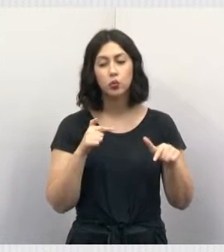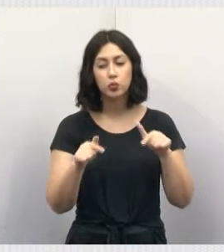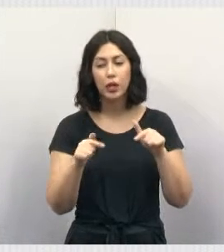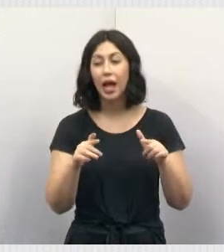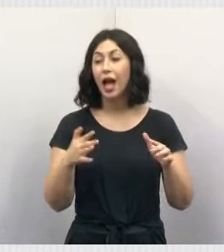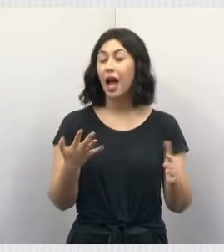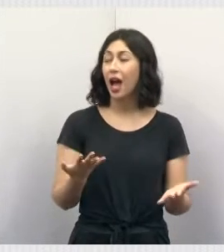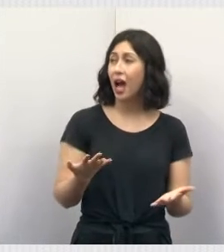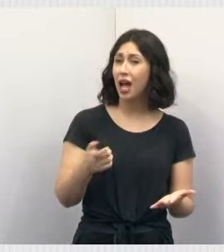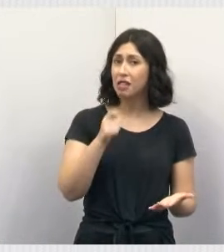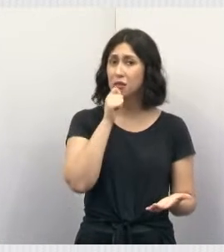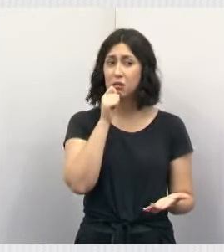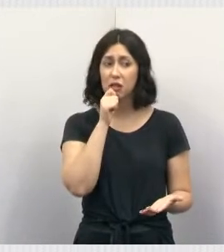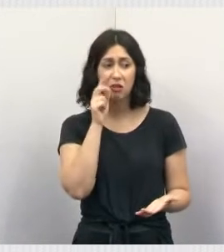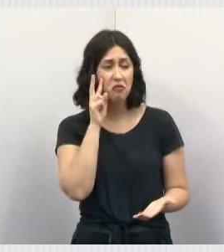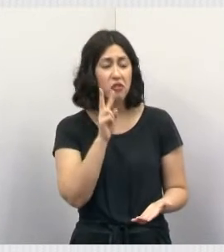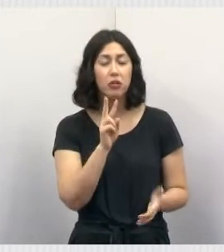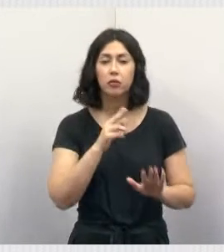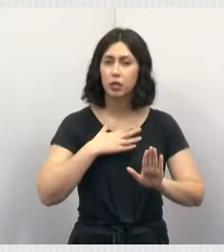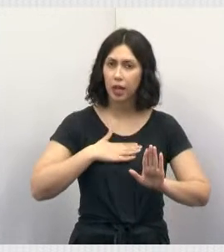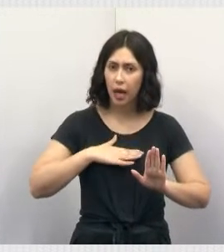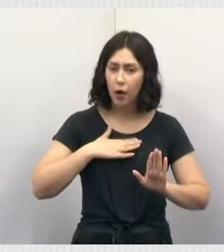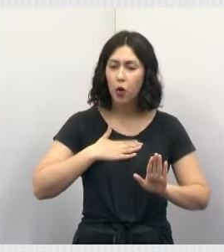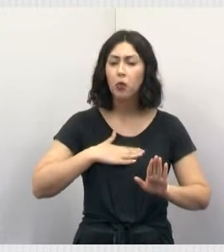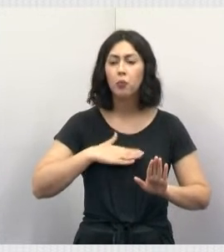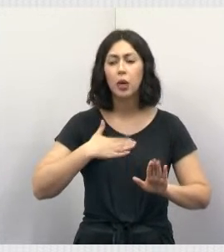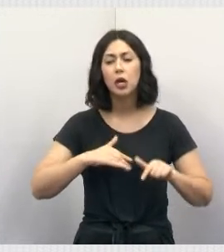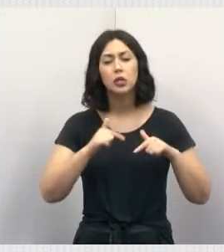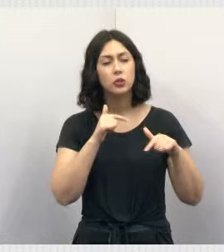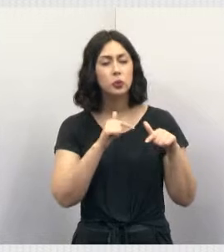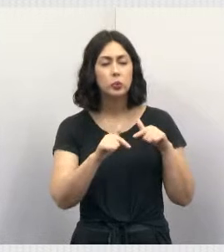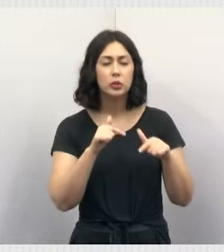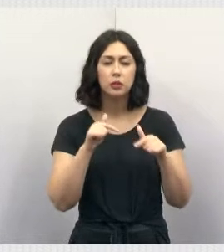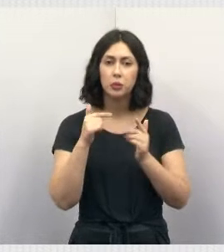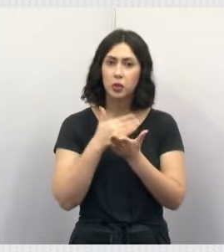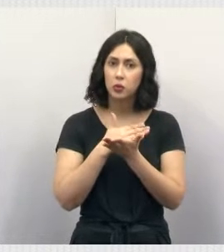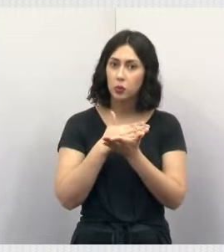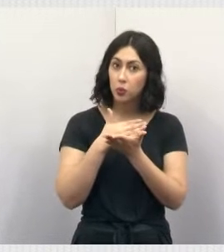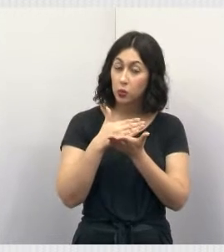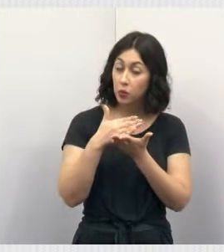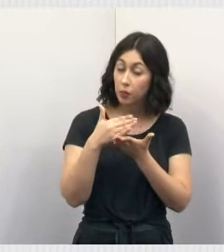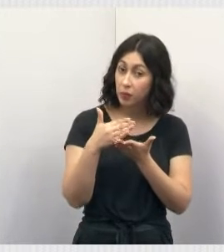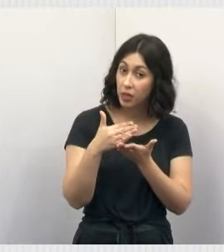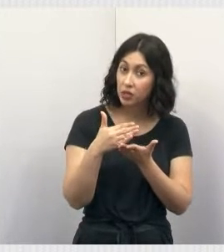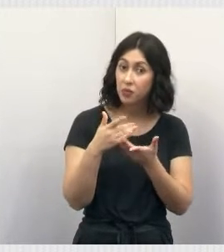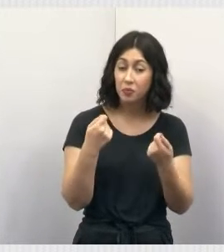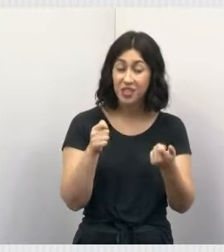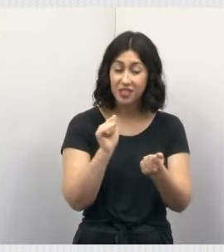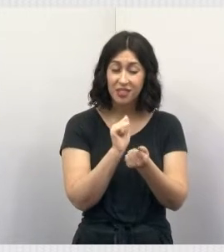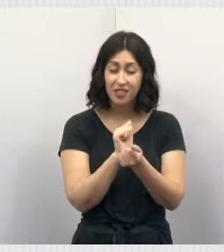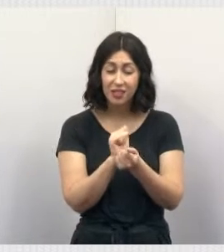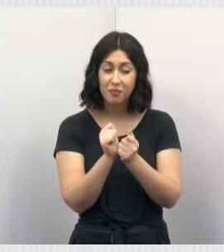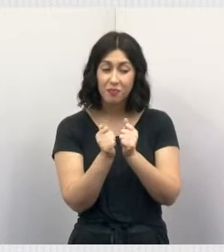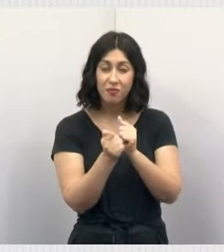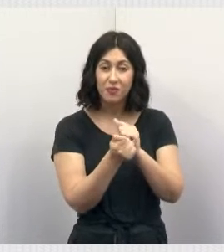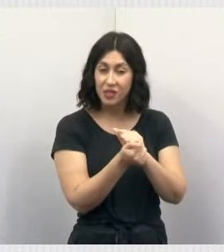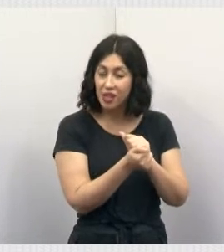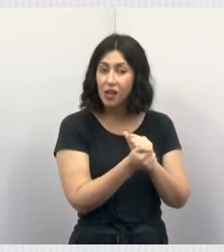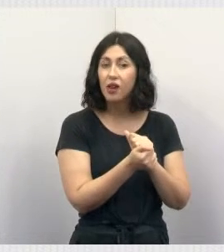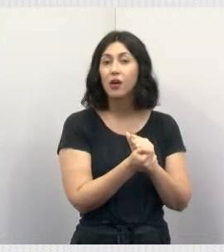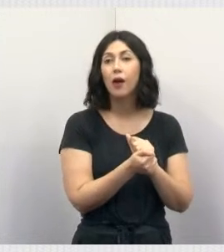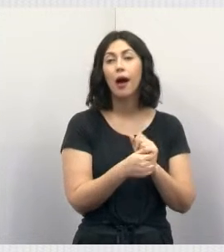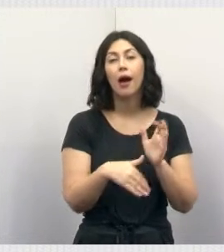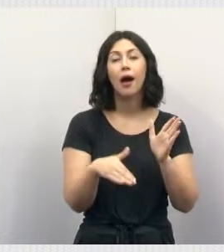as pessoas falam, mas ainda não foram para a denúncia. Calma, gente. Todo o trabalho que tem no início, não é? Tem toda uma adaptação até